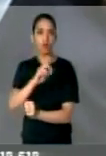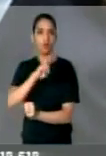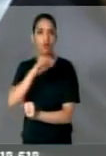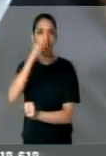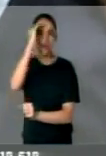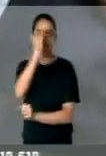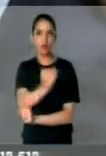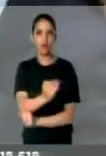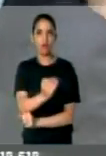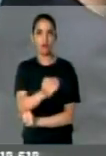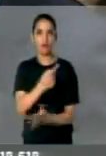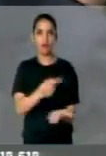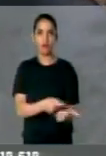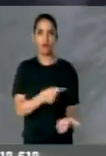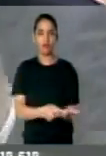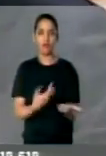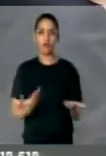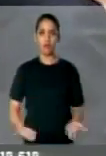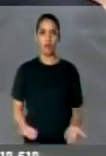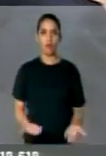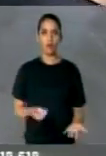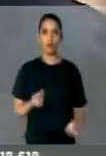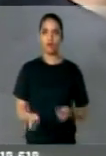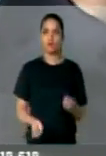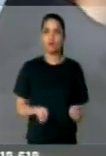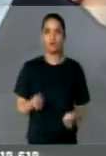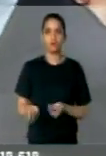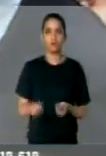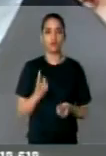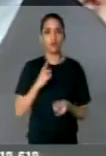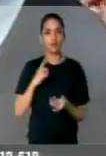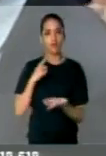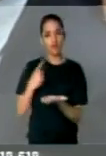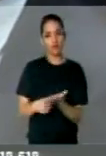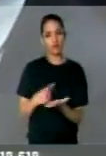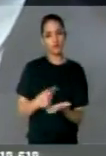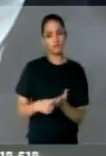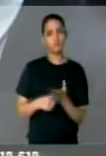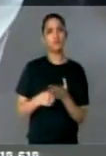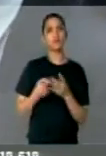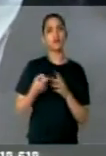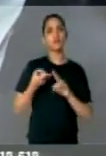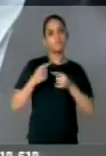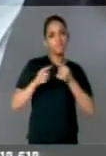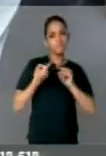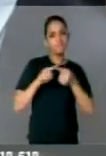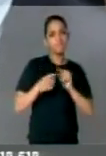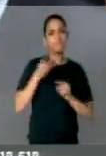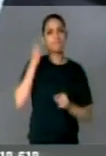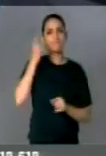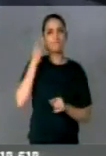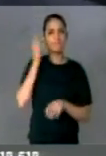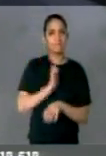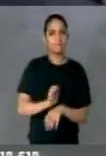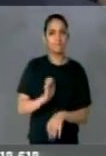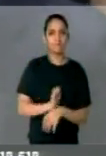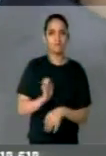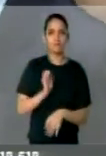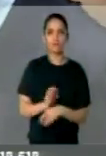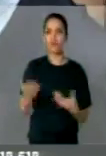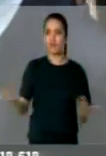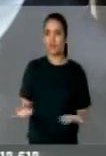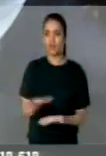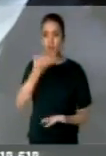lei. E através de acordos espúrios com os deputados estaduais, ele dá esse golpe nos servidores públicos,